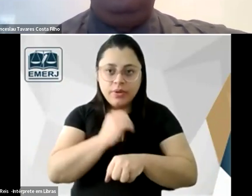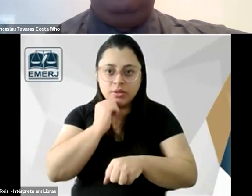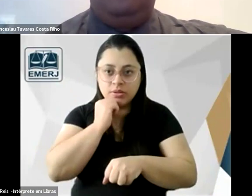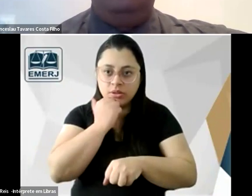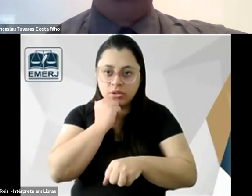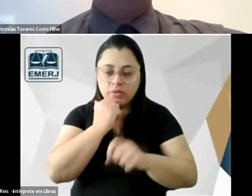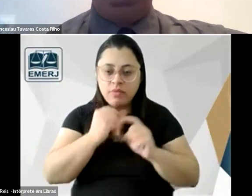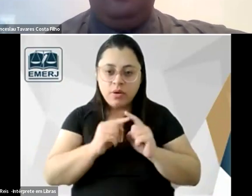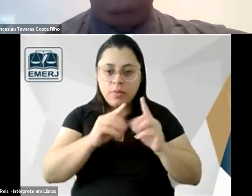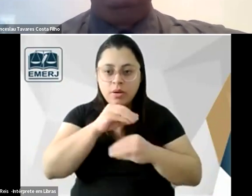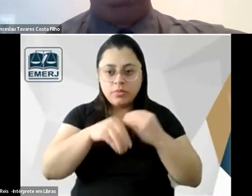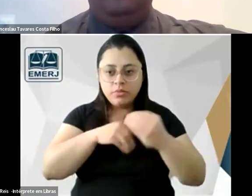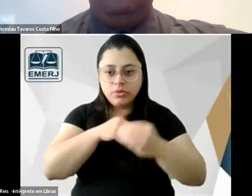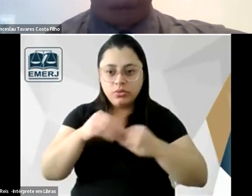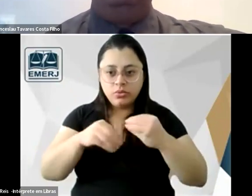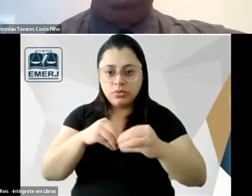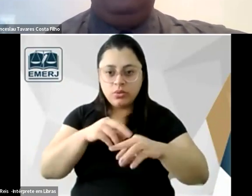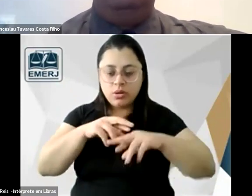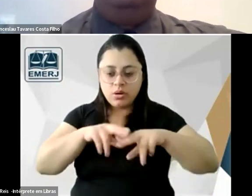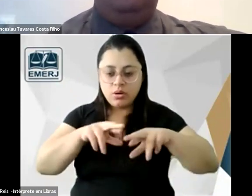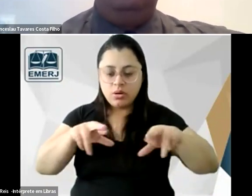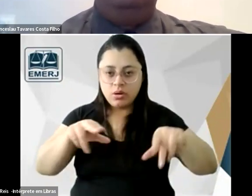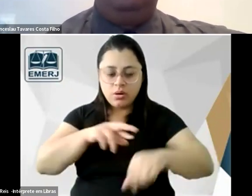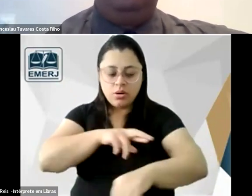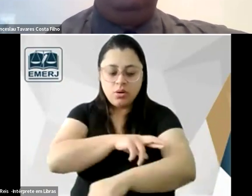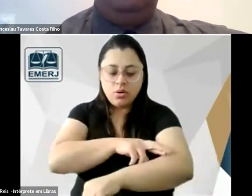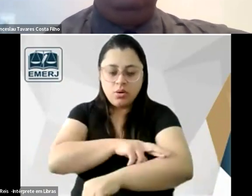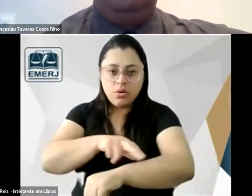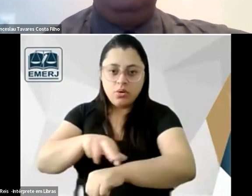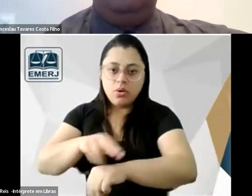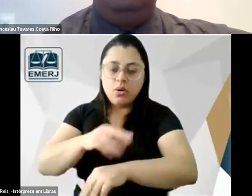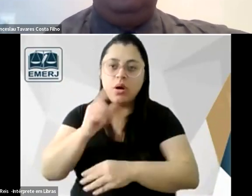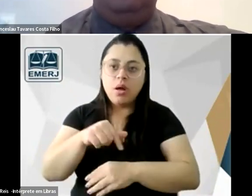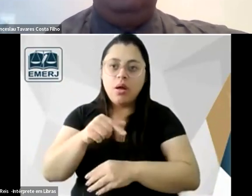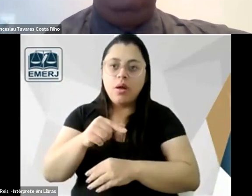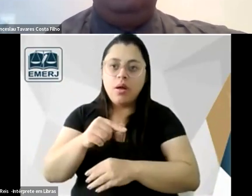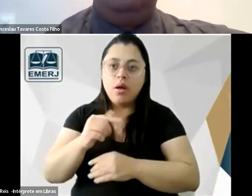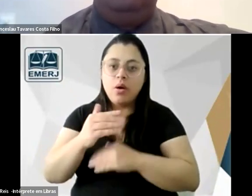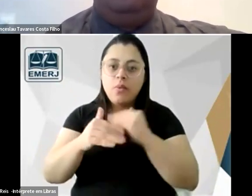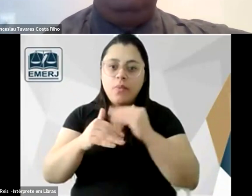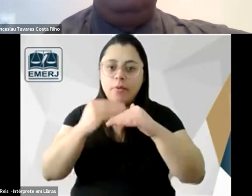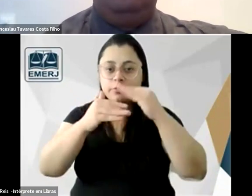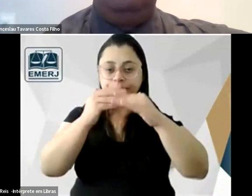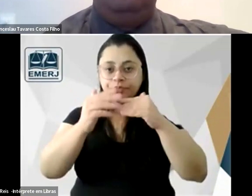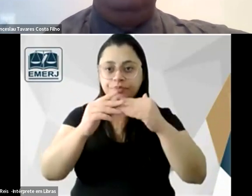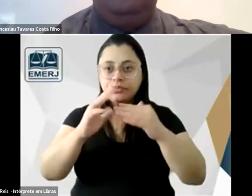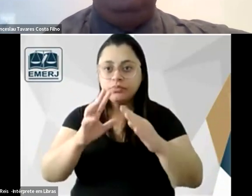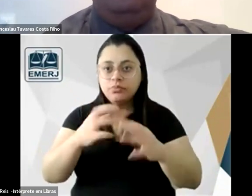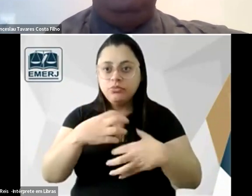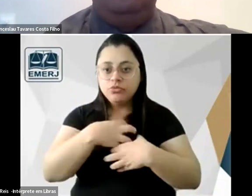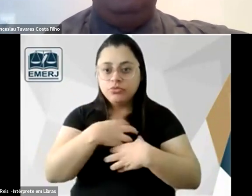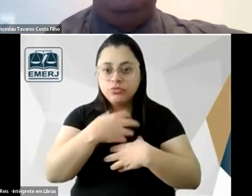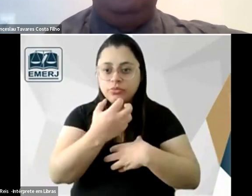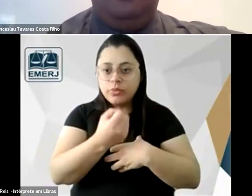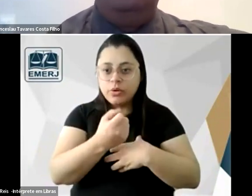é uma evolução e ela é justamente a prova de que o gen ele não usa essa palavra mas que o gen branco ele é superior porque a